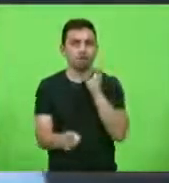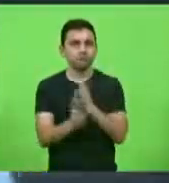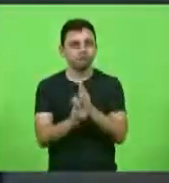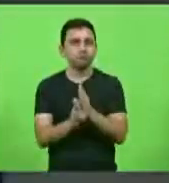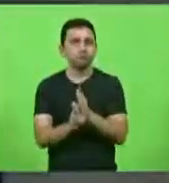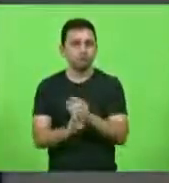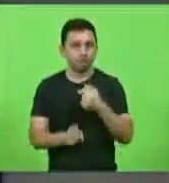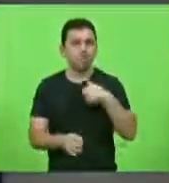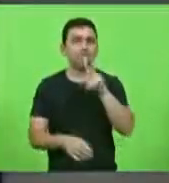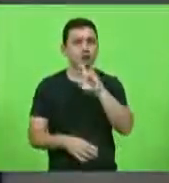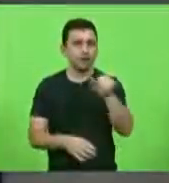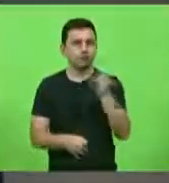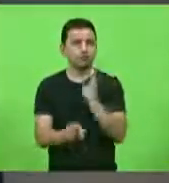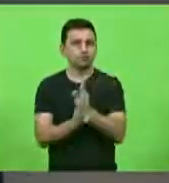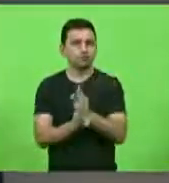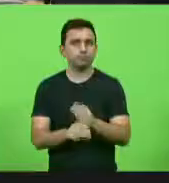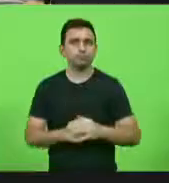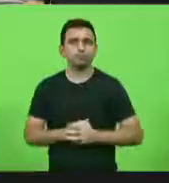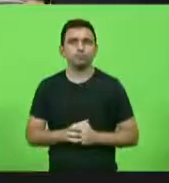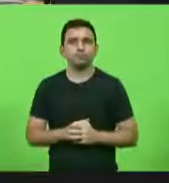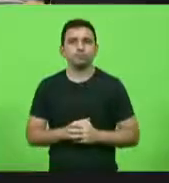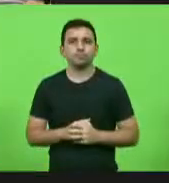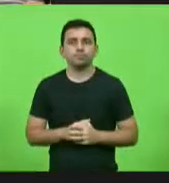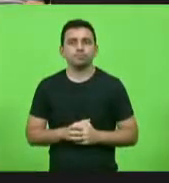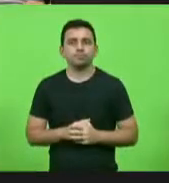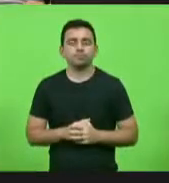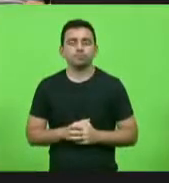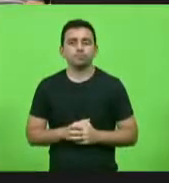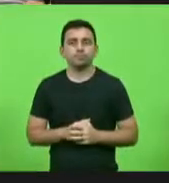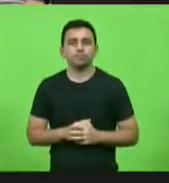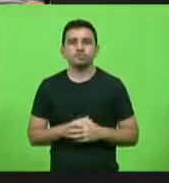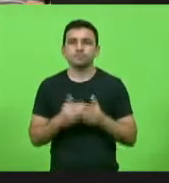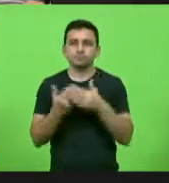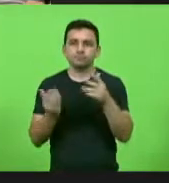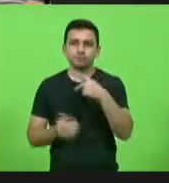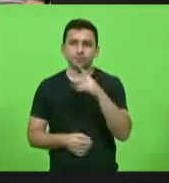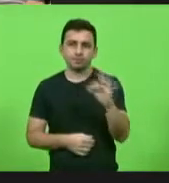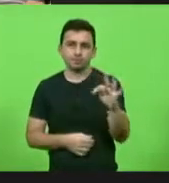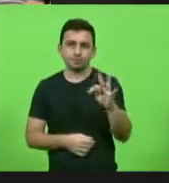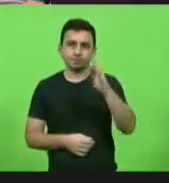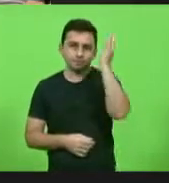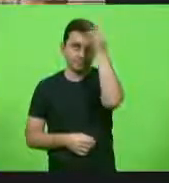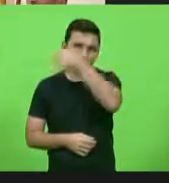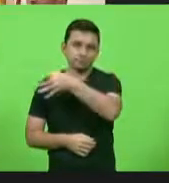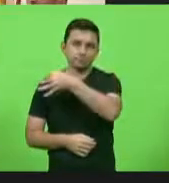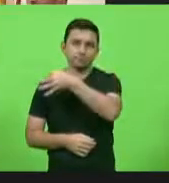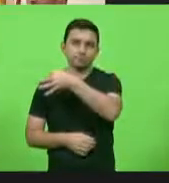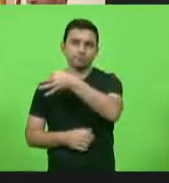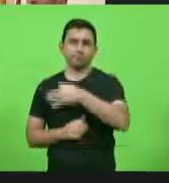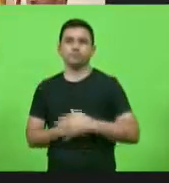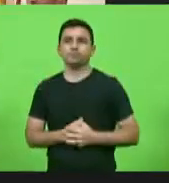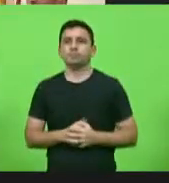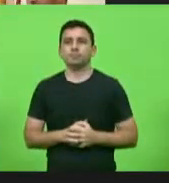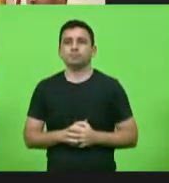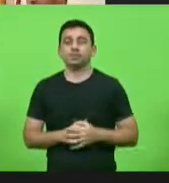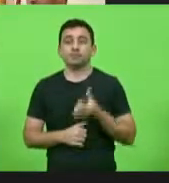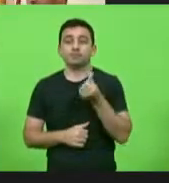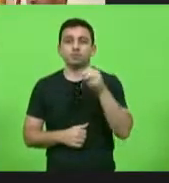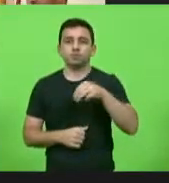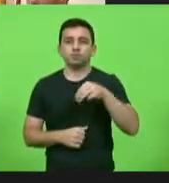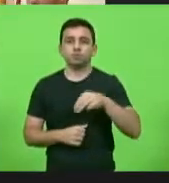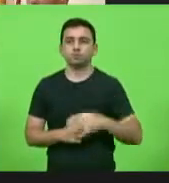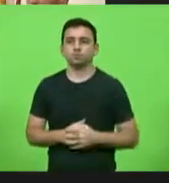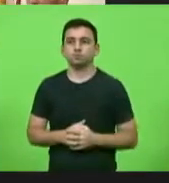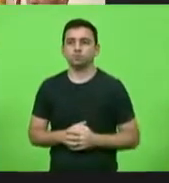descobrir obrigado senhor presidente obrigado deputado partido dos trabalhadores Fabiano da Luz por seis minutos deputado